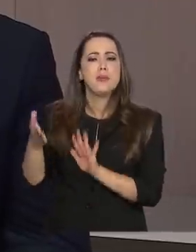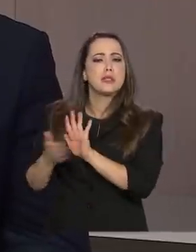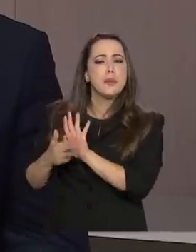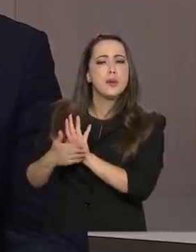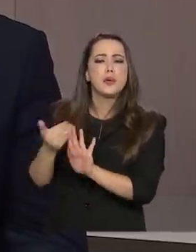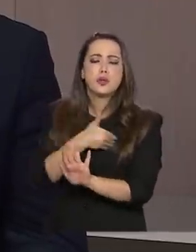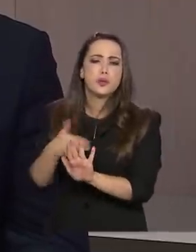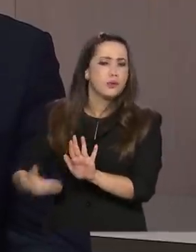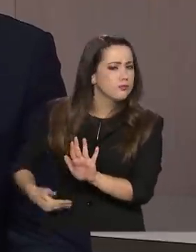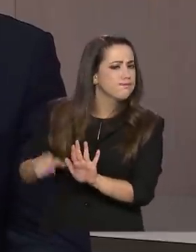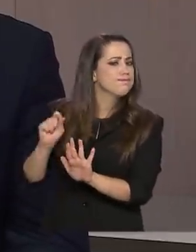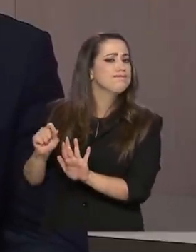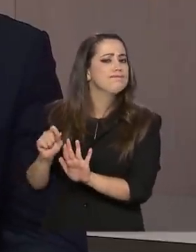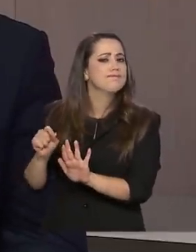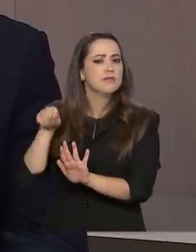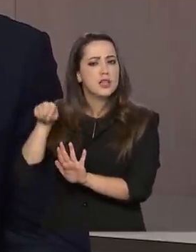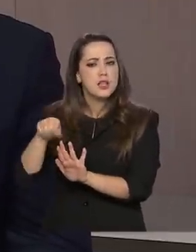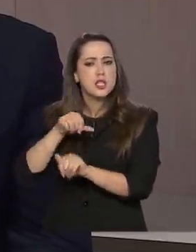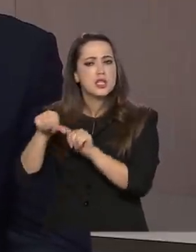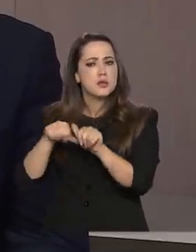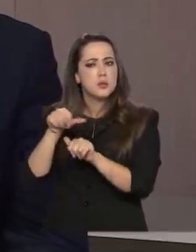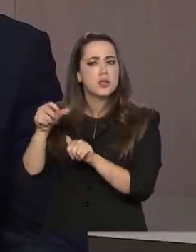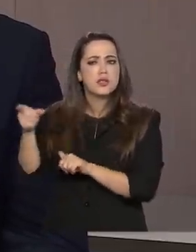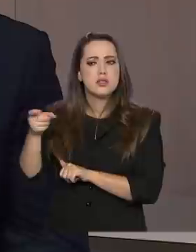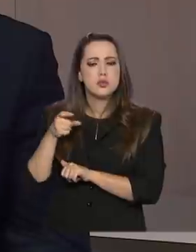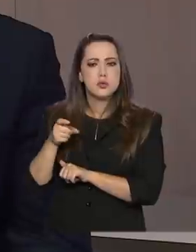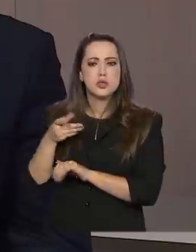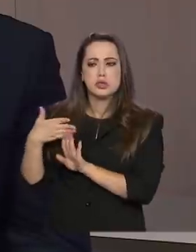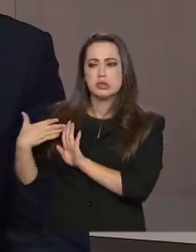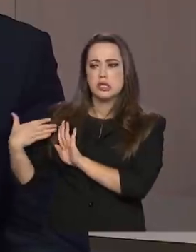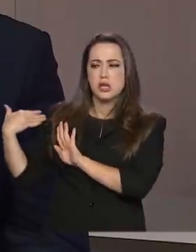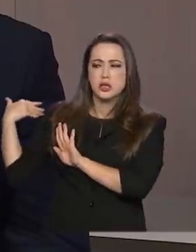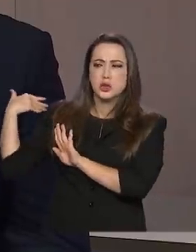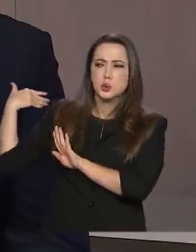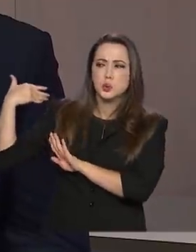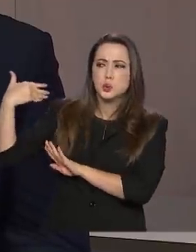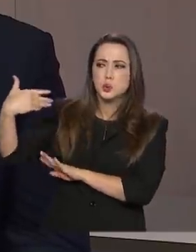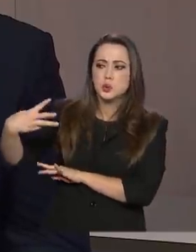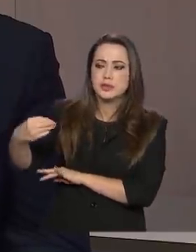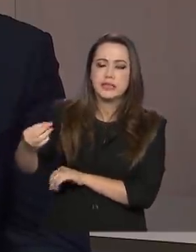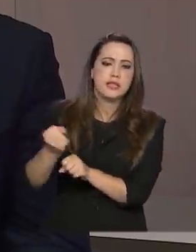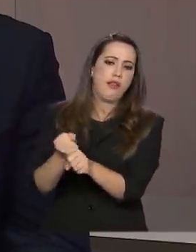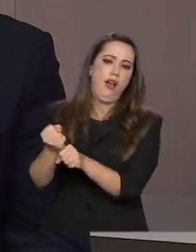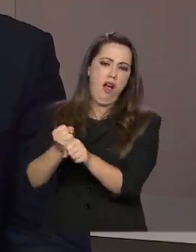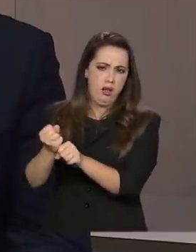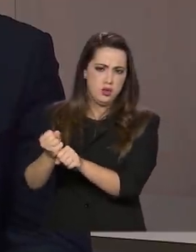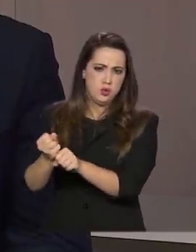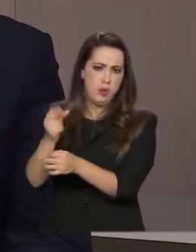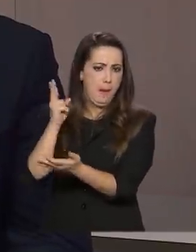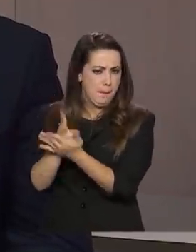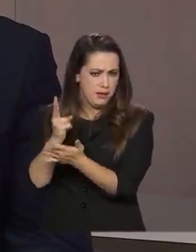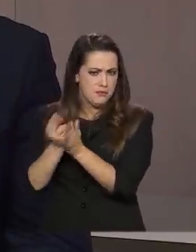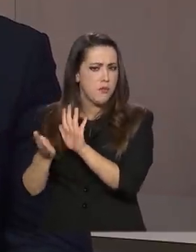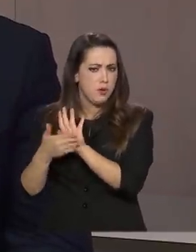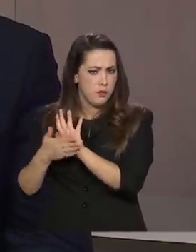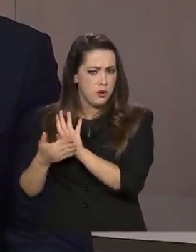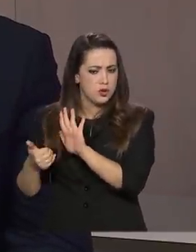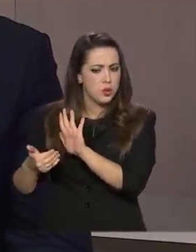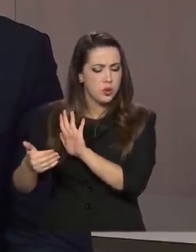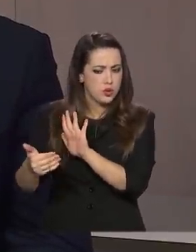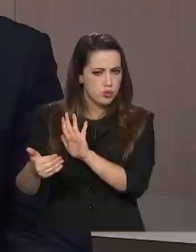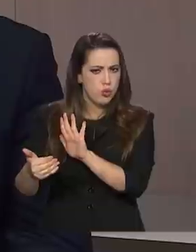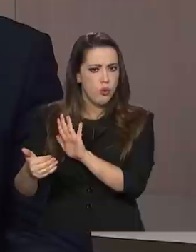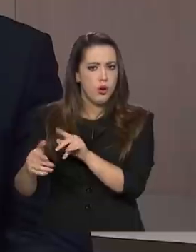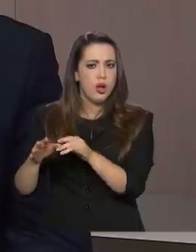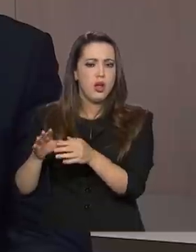em relação a esse intervalo, esse gap de 30 anos? Ela é uma proposta acrílica, ela é uma proposta que tem aceitação junto ao